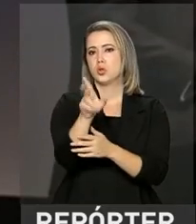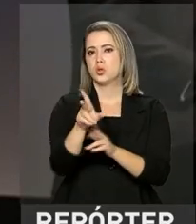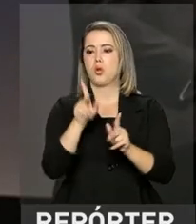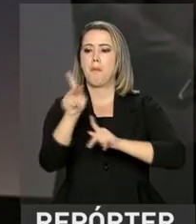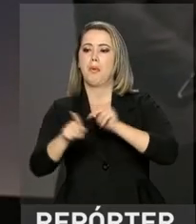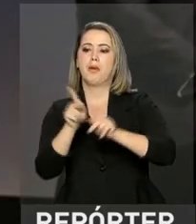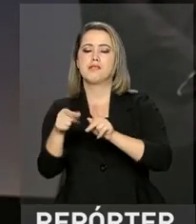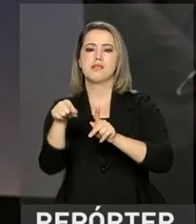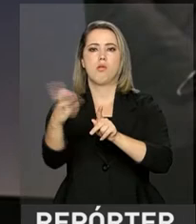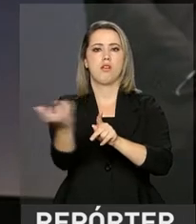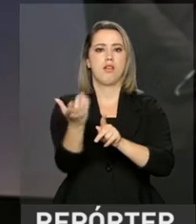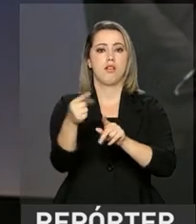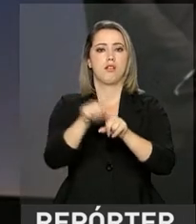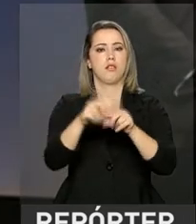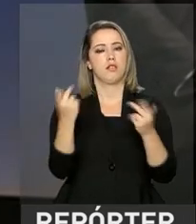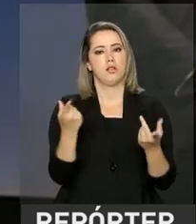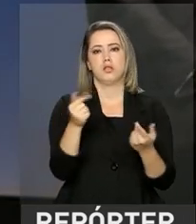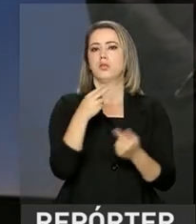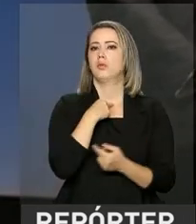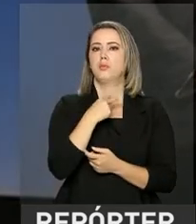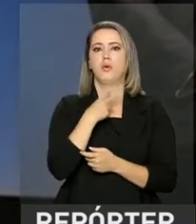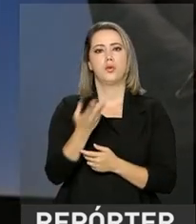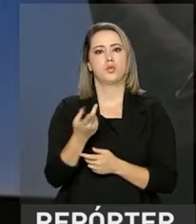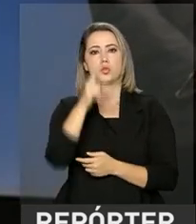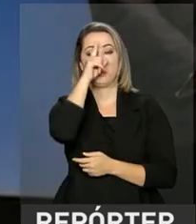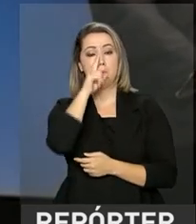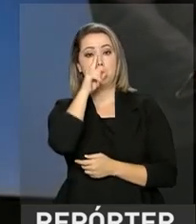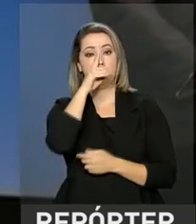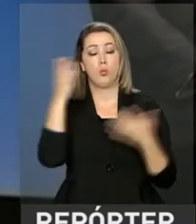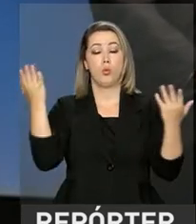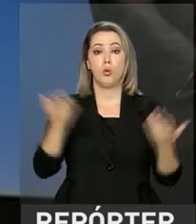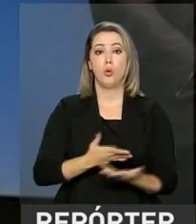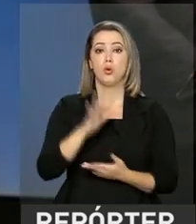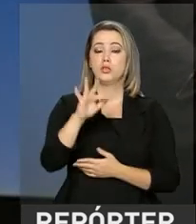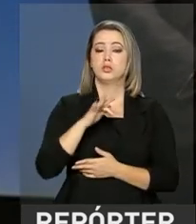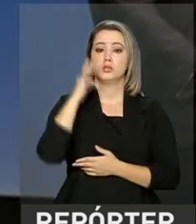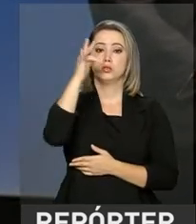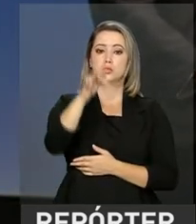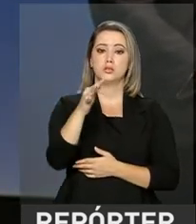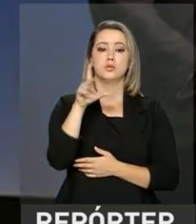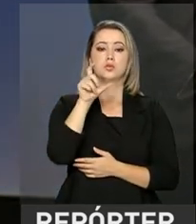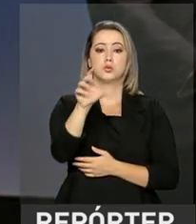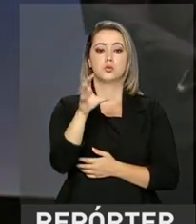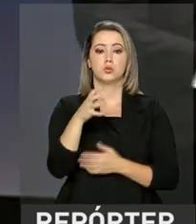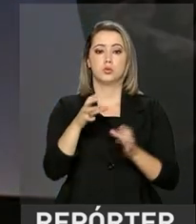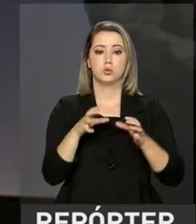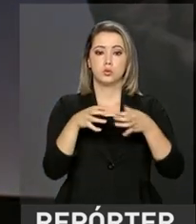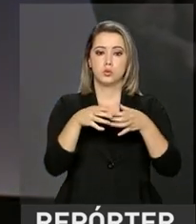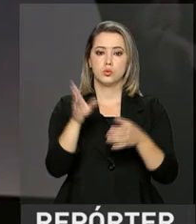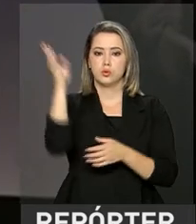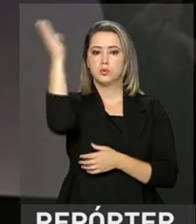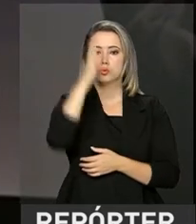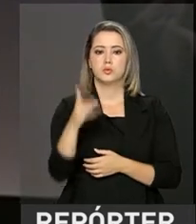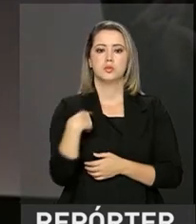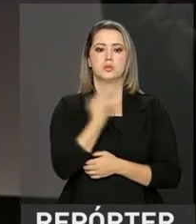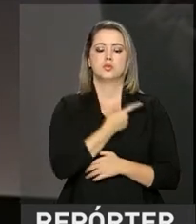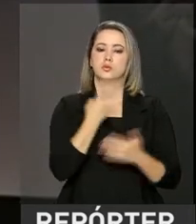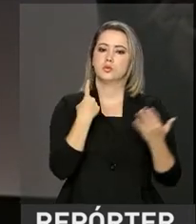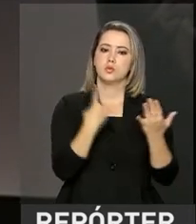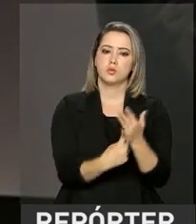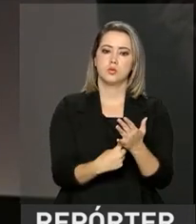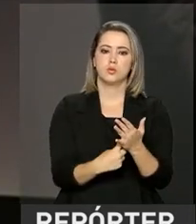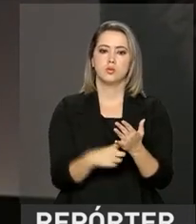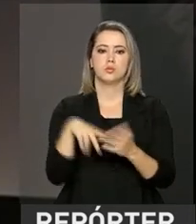colocar em risco o presente e o futuro dos brasileiros. Nosso compromisso